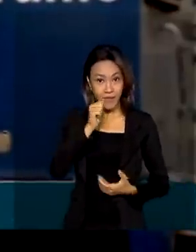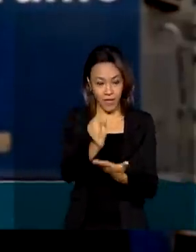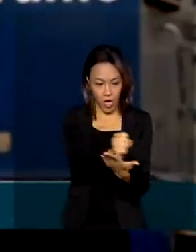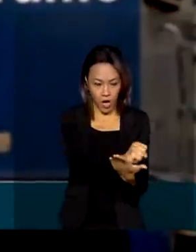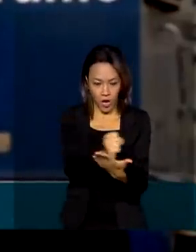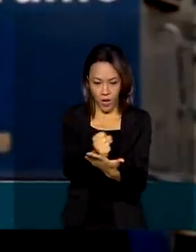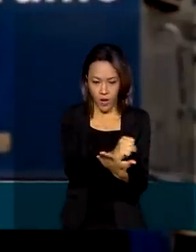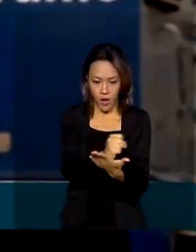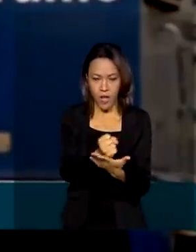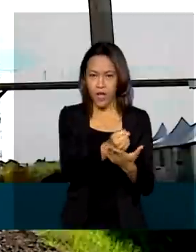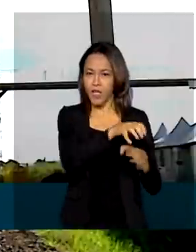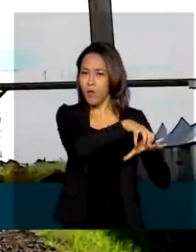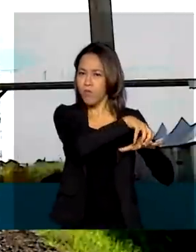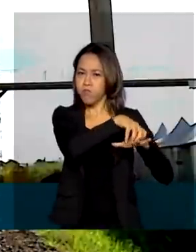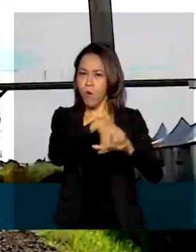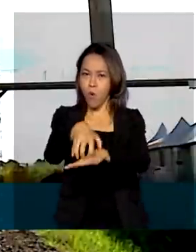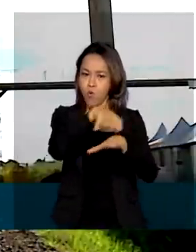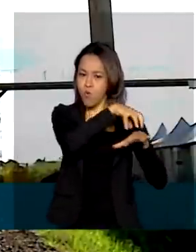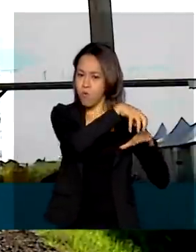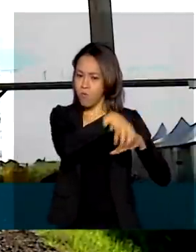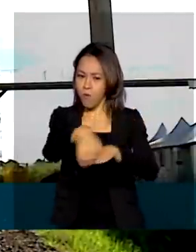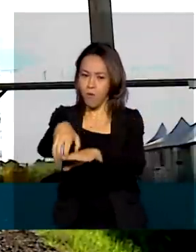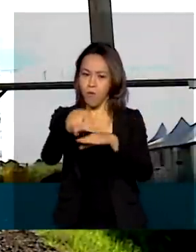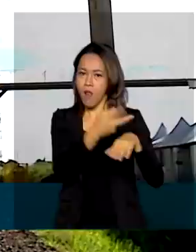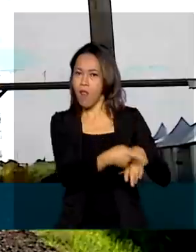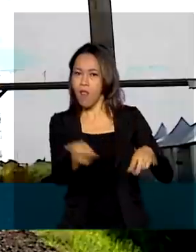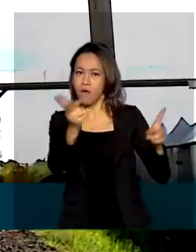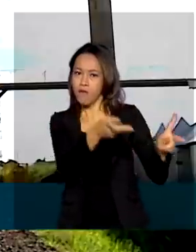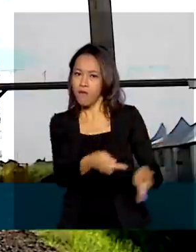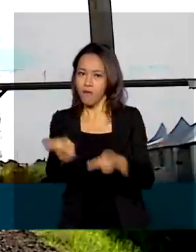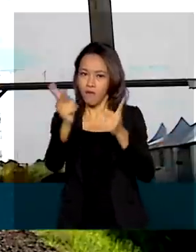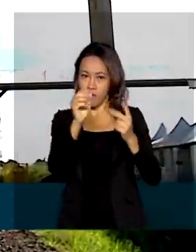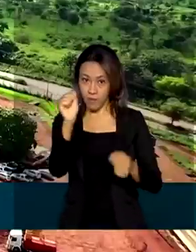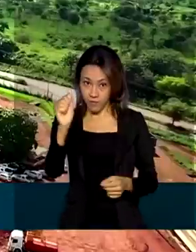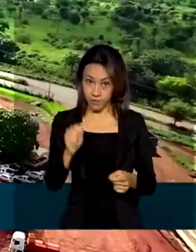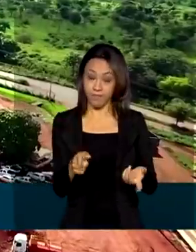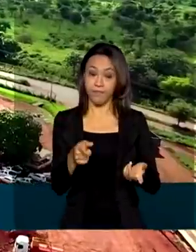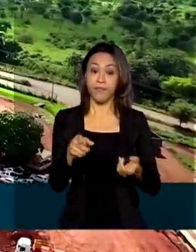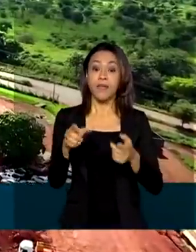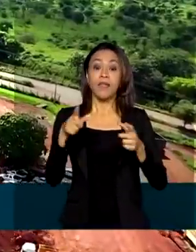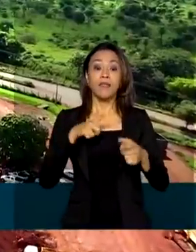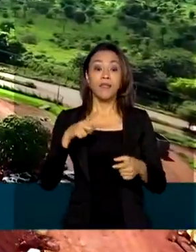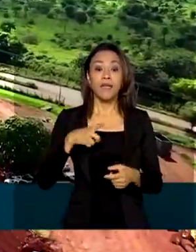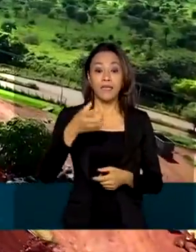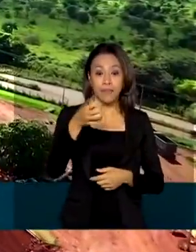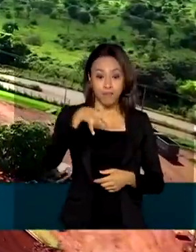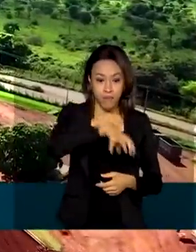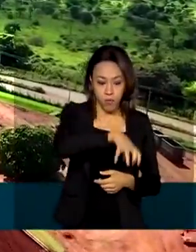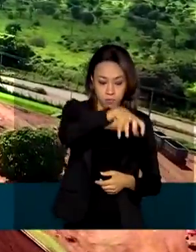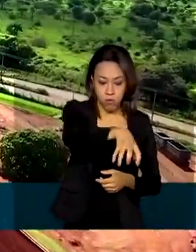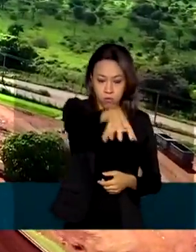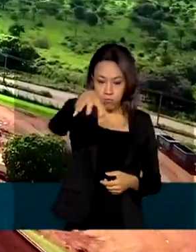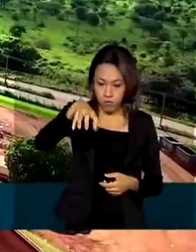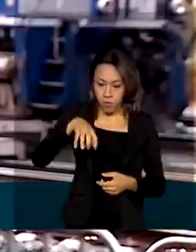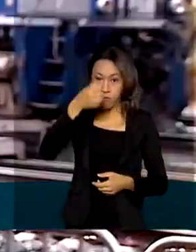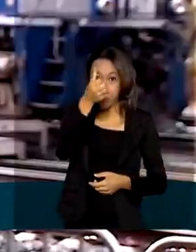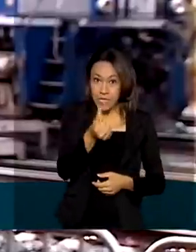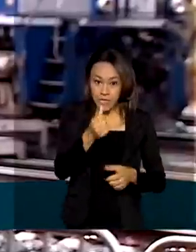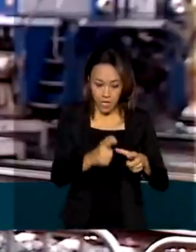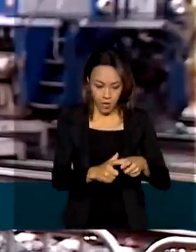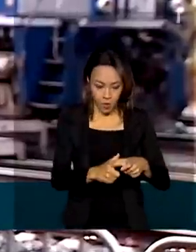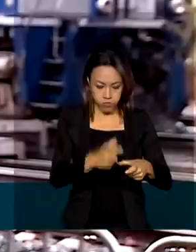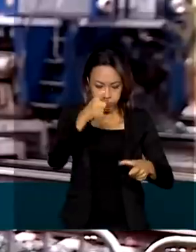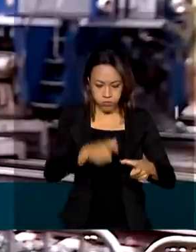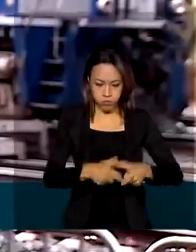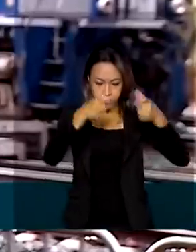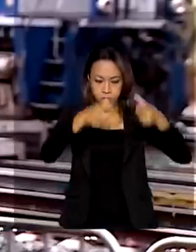transportar as cargas do Brasil. O terminal de São Simão possui infraestrutura moderna e seis silos para armazenamento de grãos. Vai